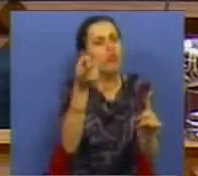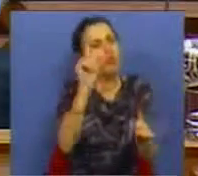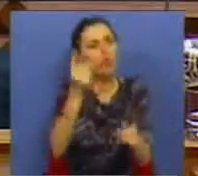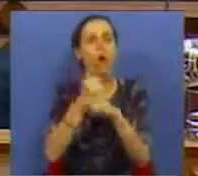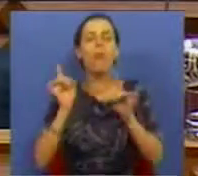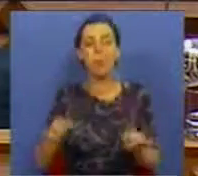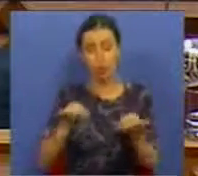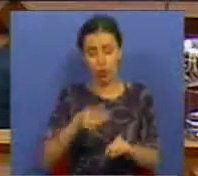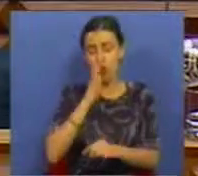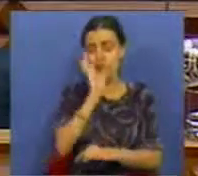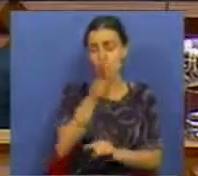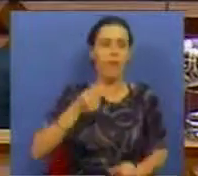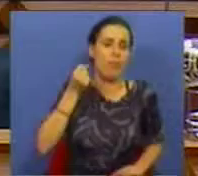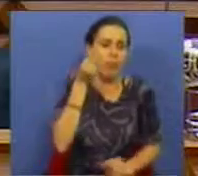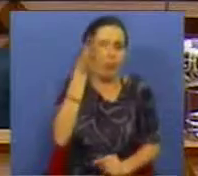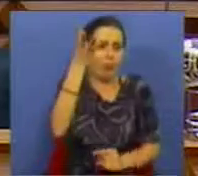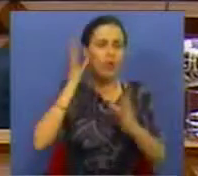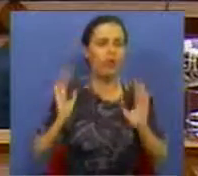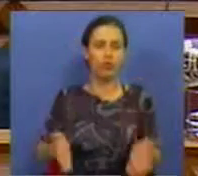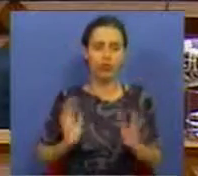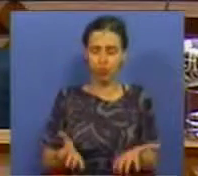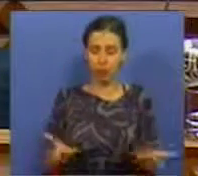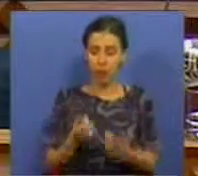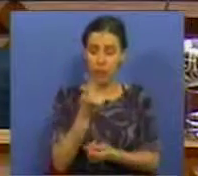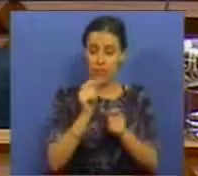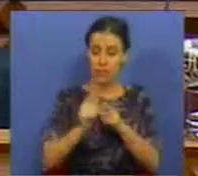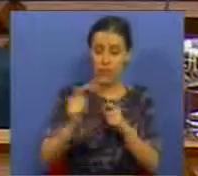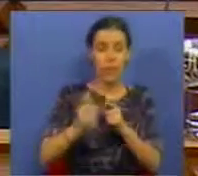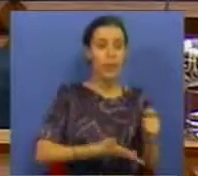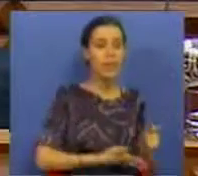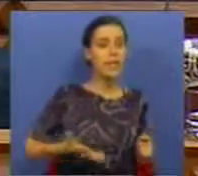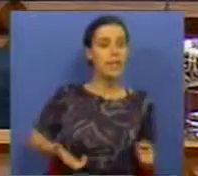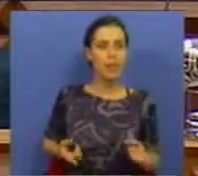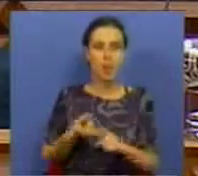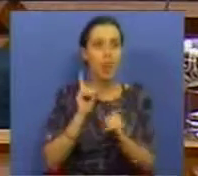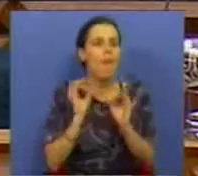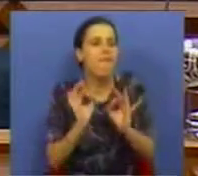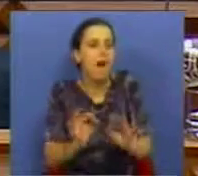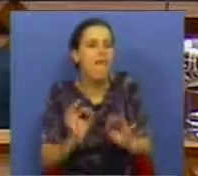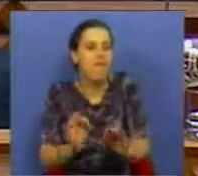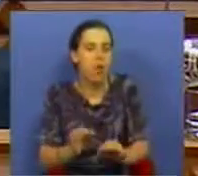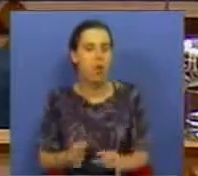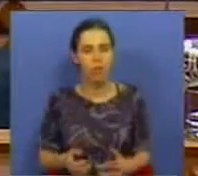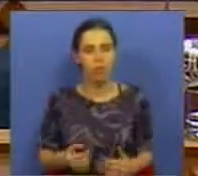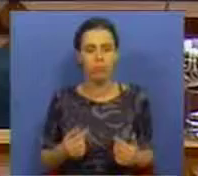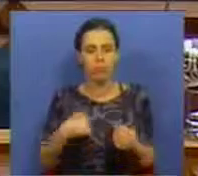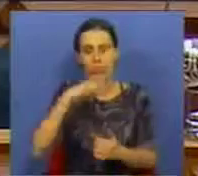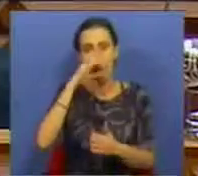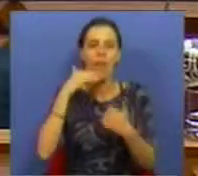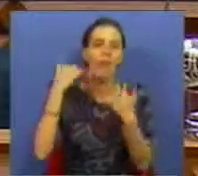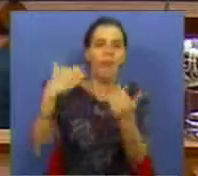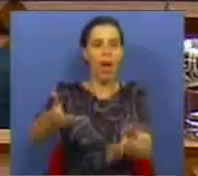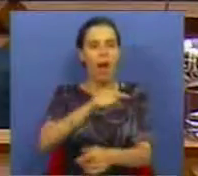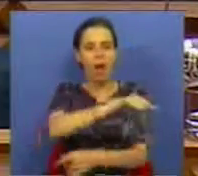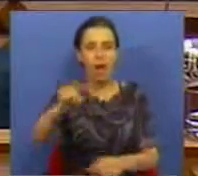porque, como já aqui foi dito várias vezes, o subsídio de desemprego não é nenhum favor prestado pelo Governo